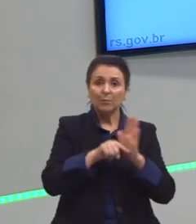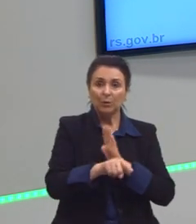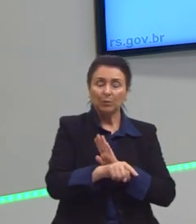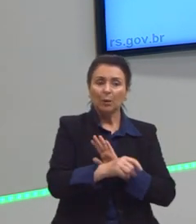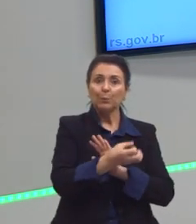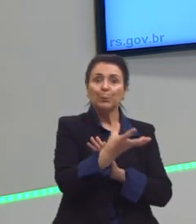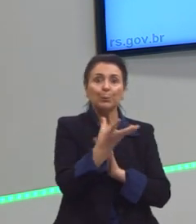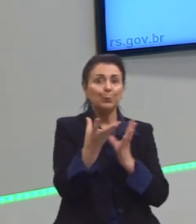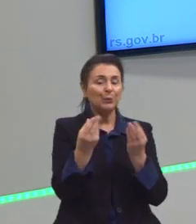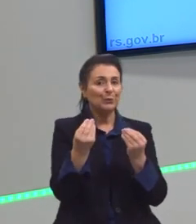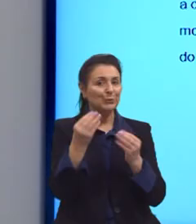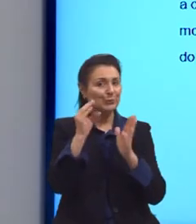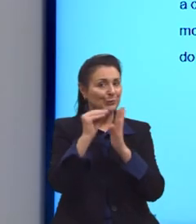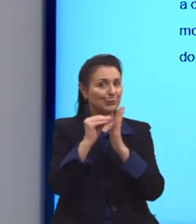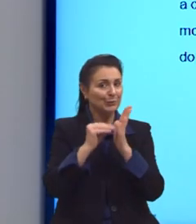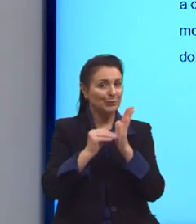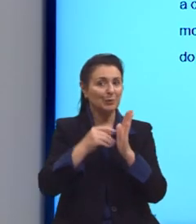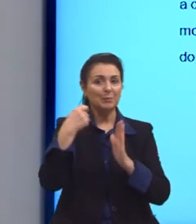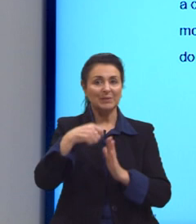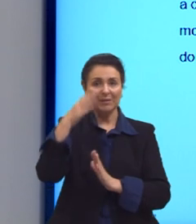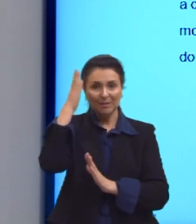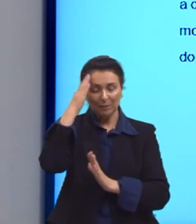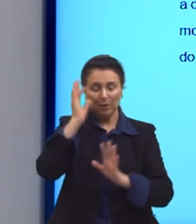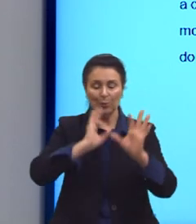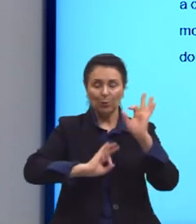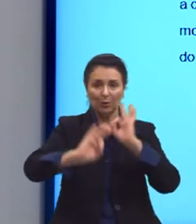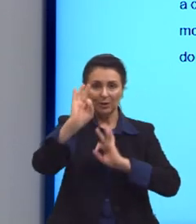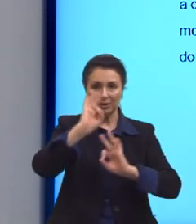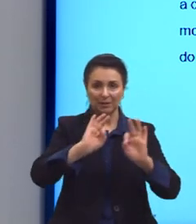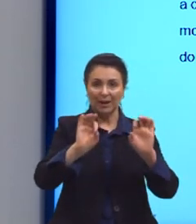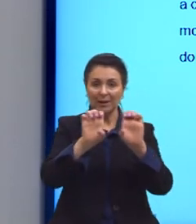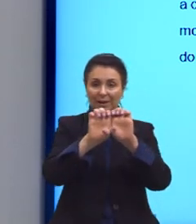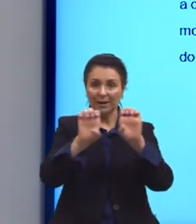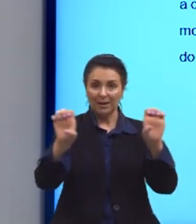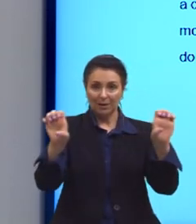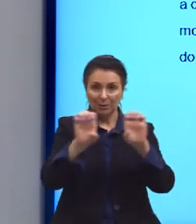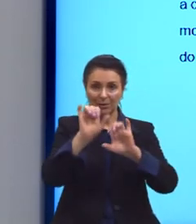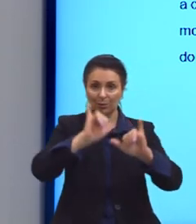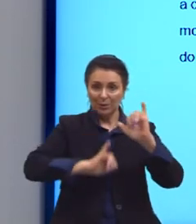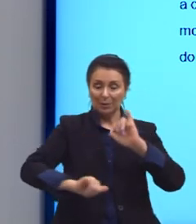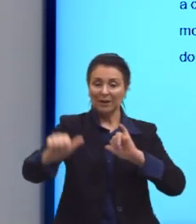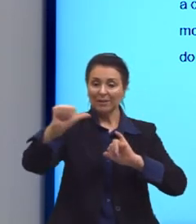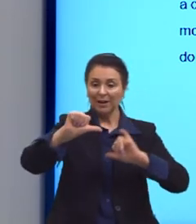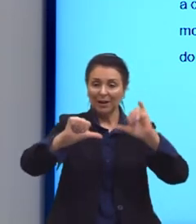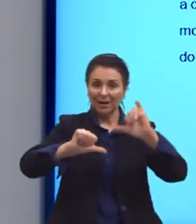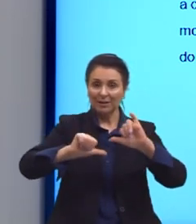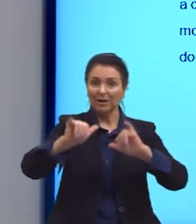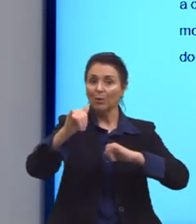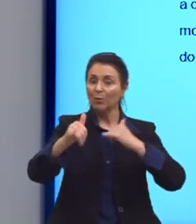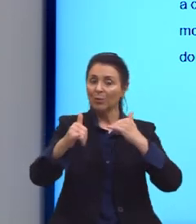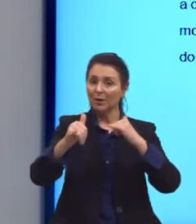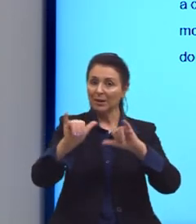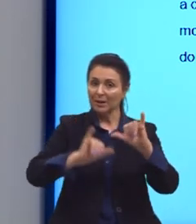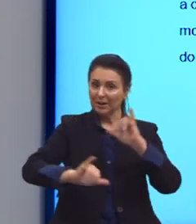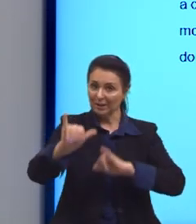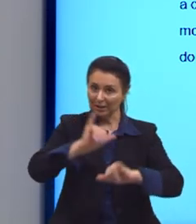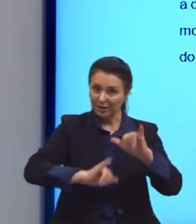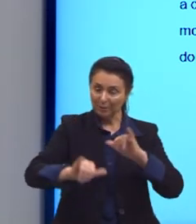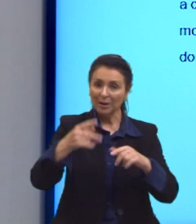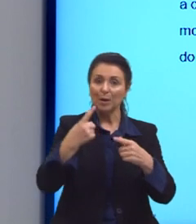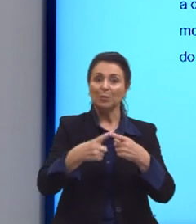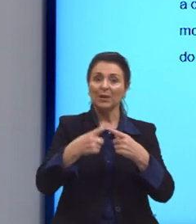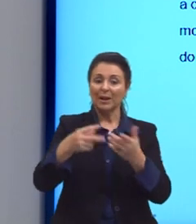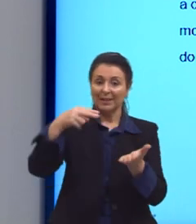conteúdos porque a gente precisa saber montar essa equação química, essa reação, ela é uma reação de neutralização